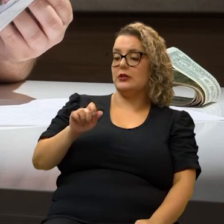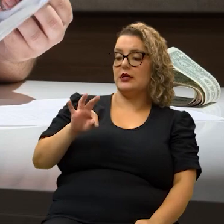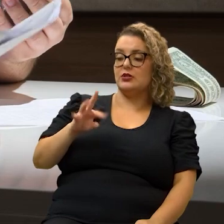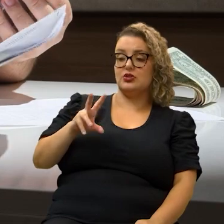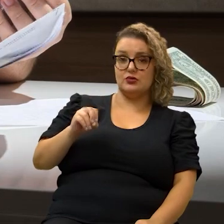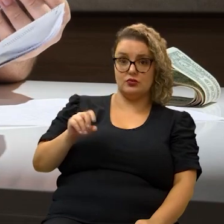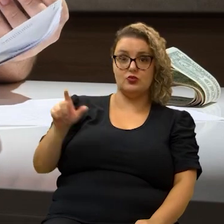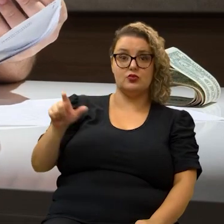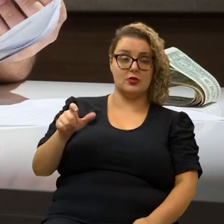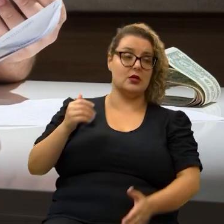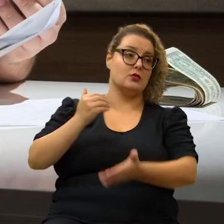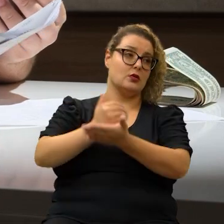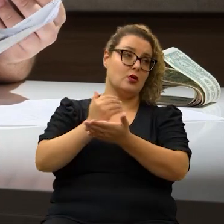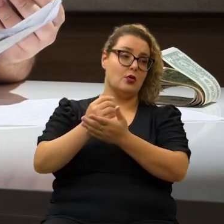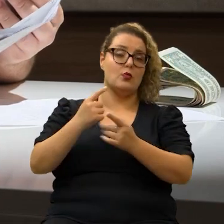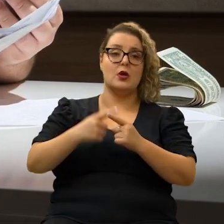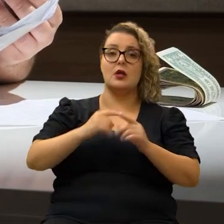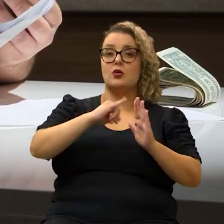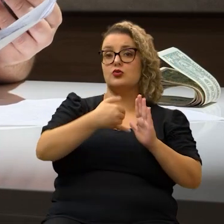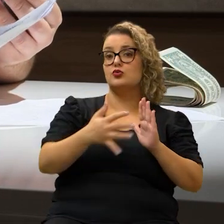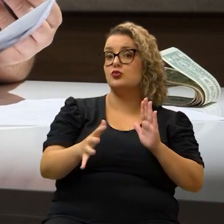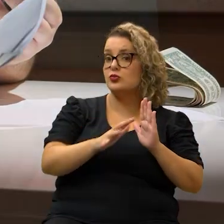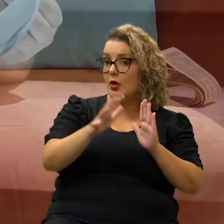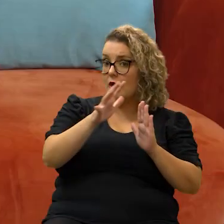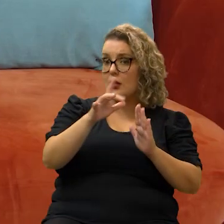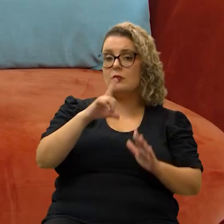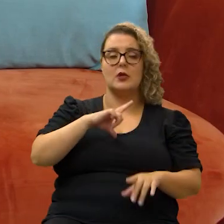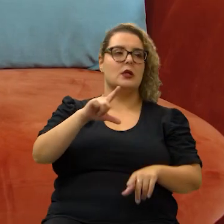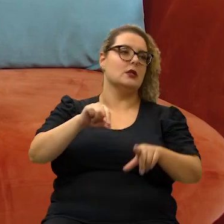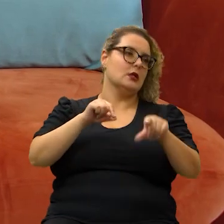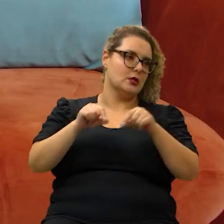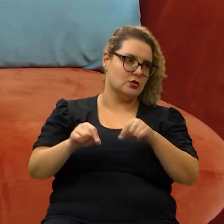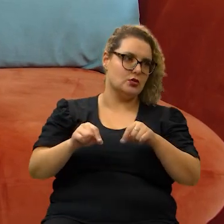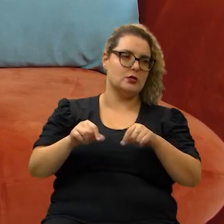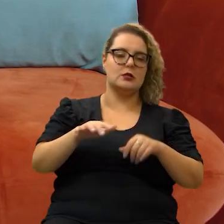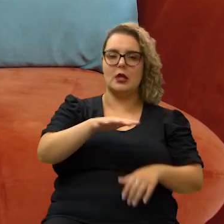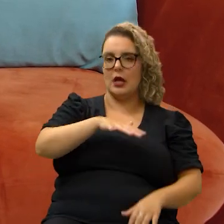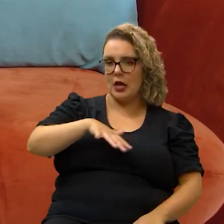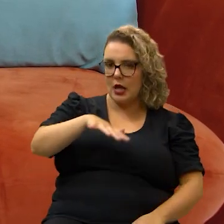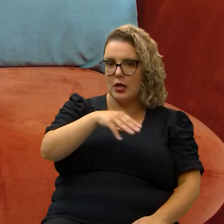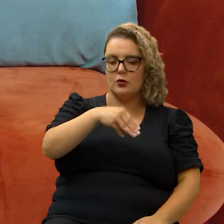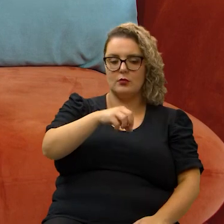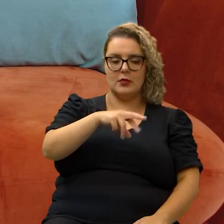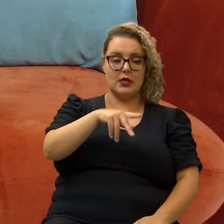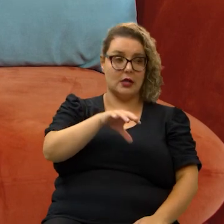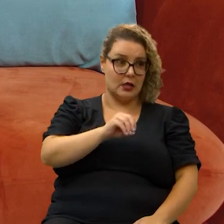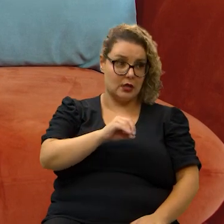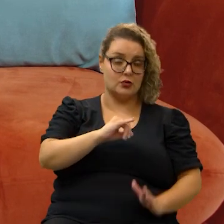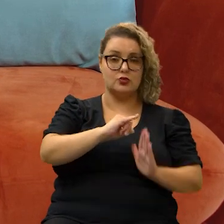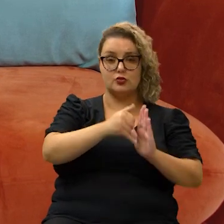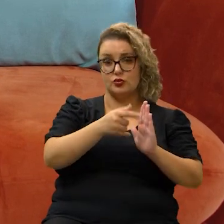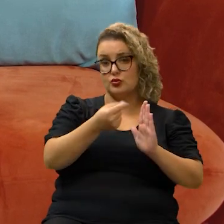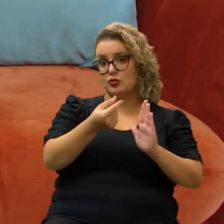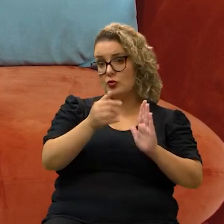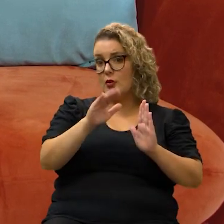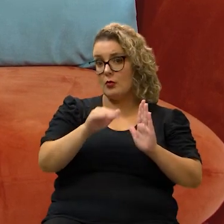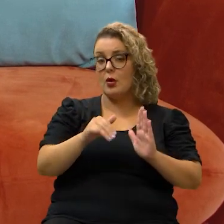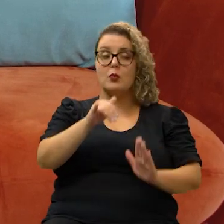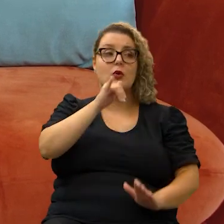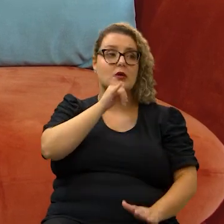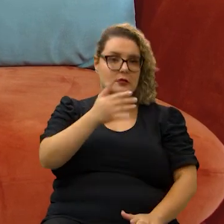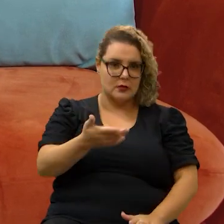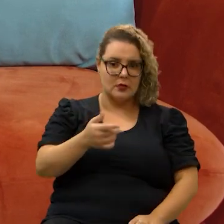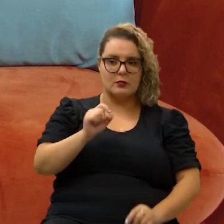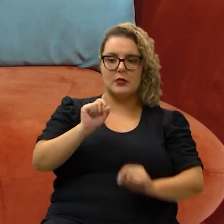o rotativo do cartão de crédito porque eles têm os juros muito elevados mas tem opções no mercado com juros bem mais em